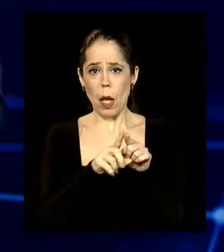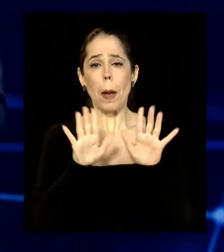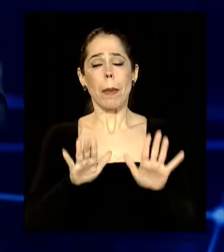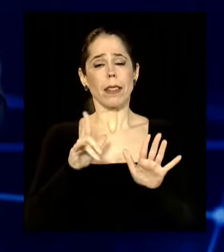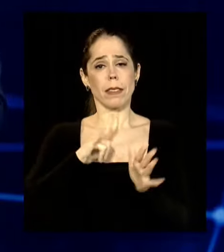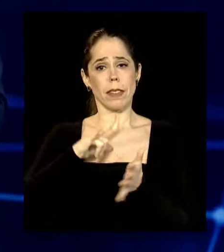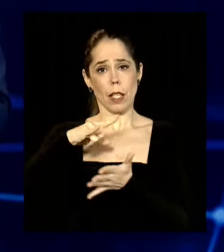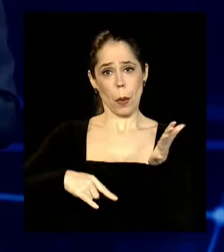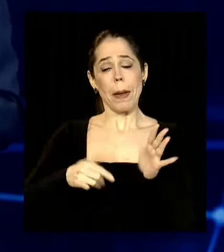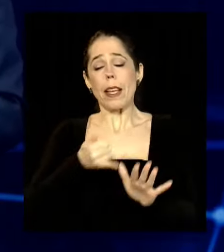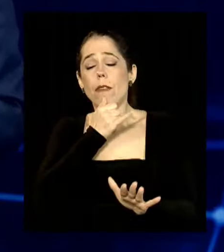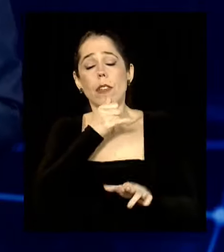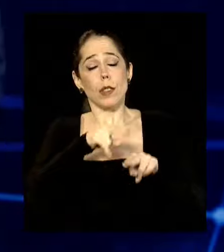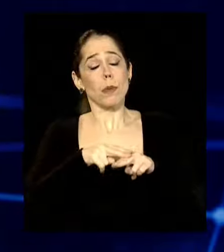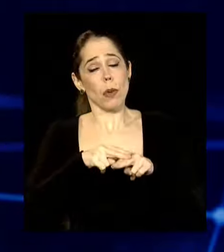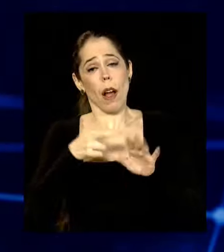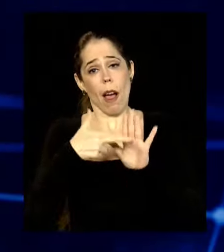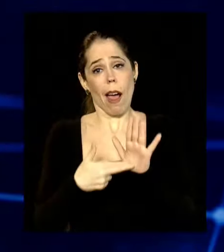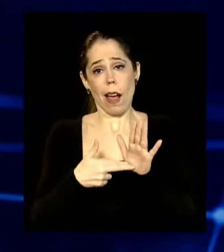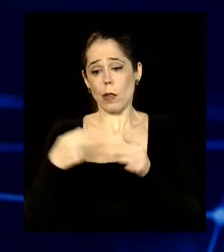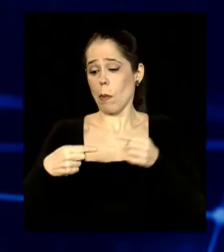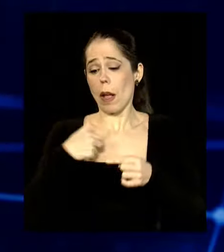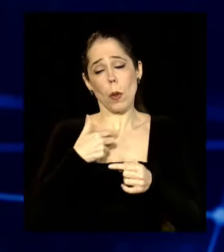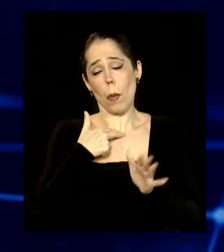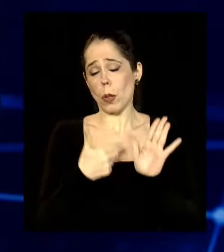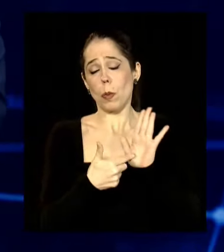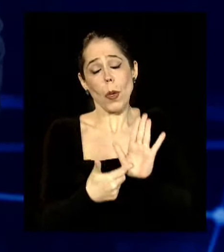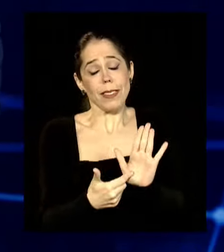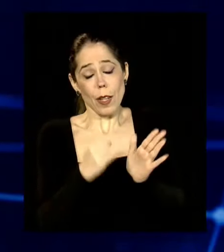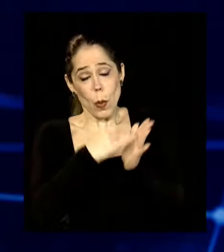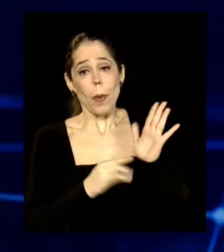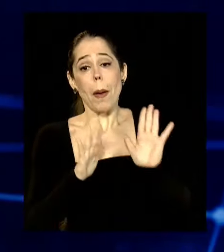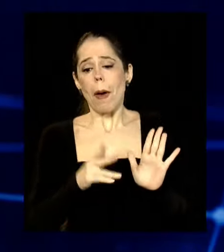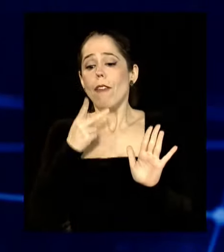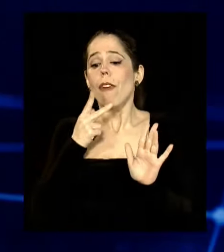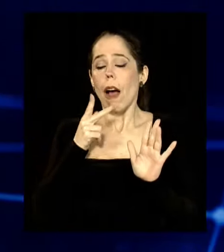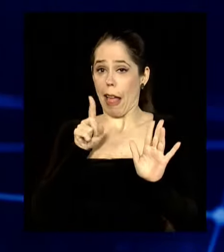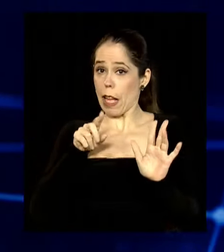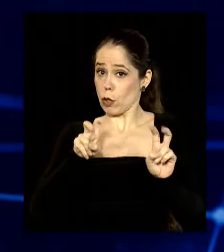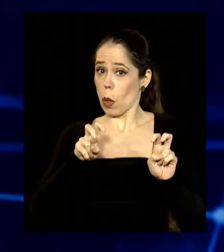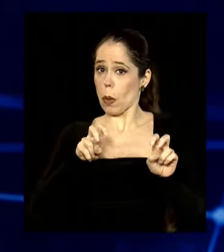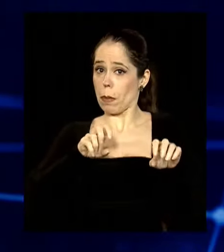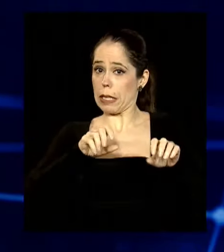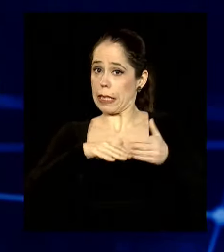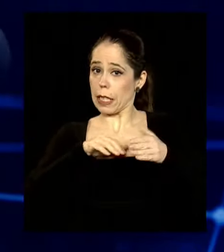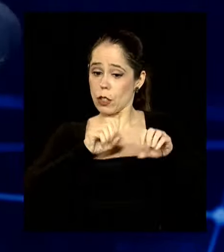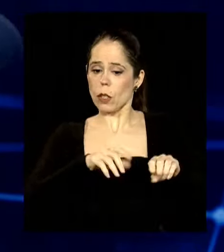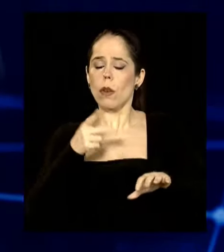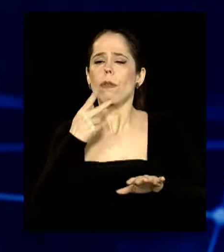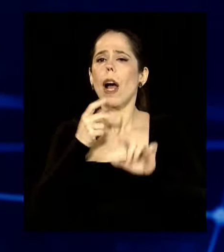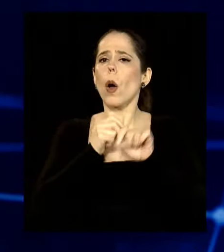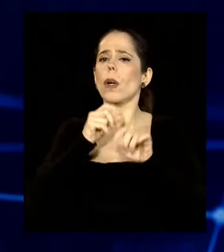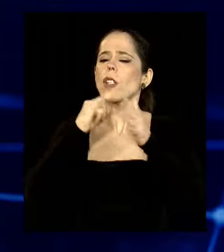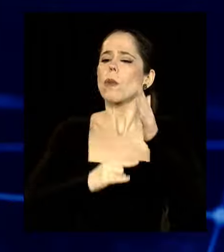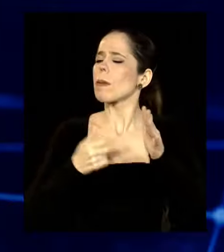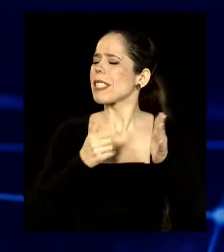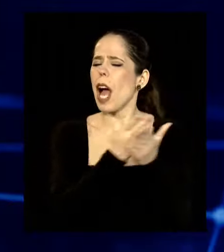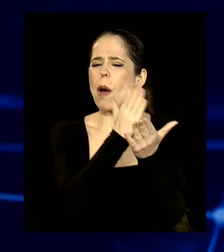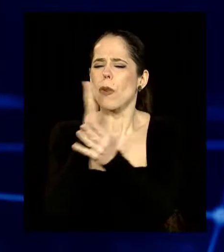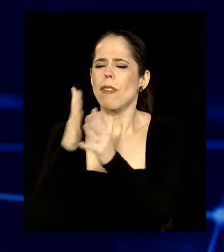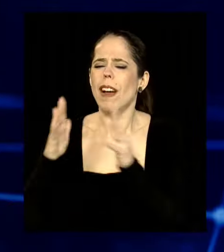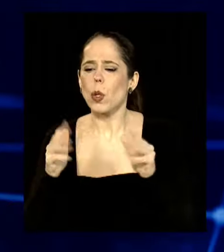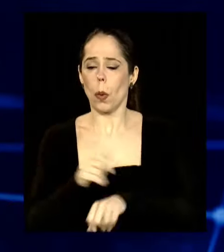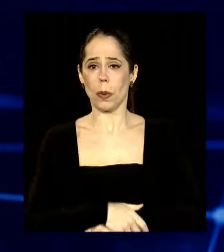pelas regras do debate, não posso mostrar, da Secretaria de Educação, que é o seguinte. É para aprovar todo mundo, até quem não foi fazer o exame.